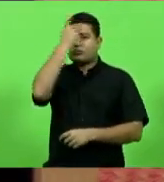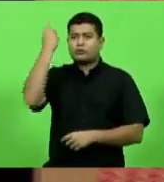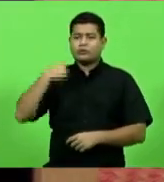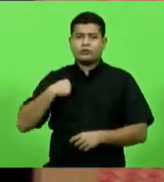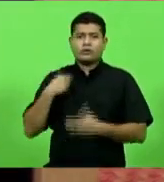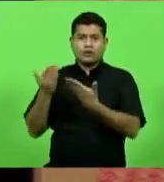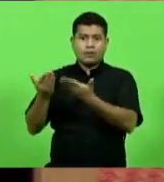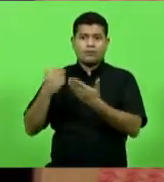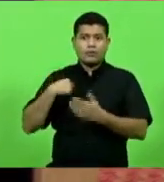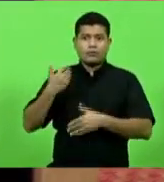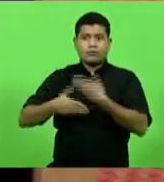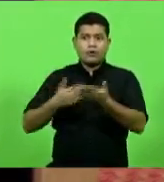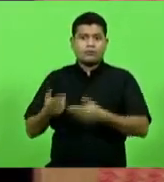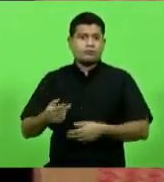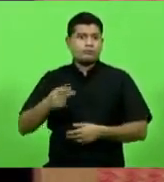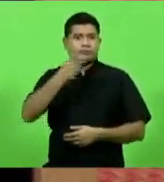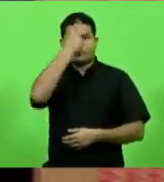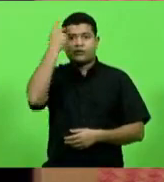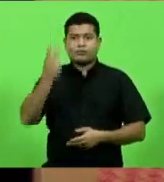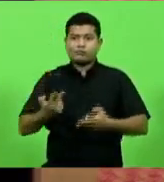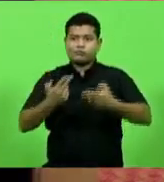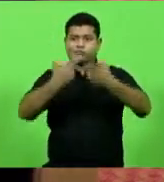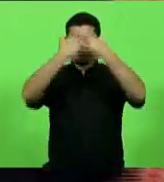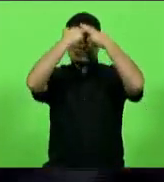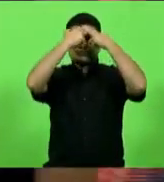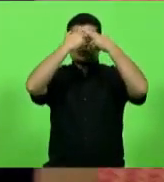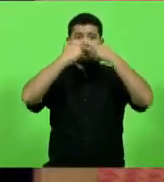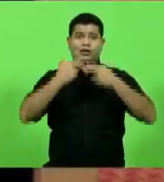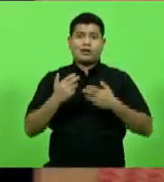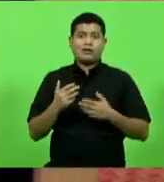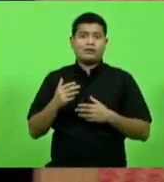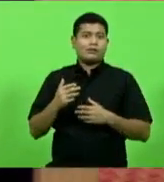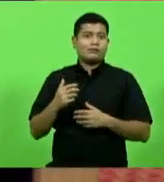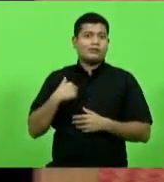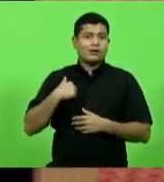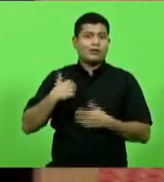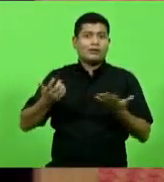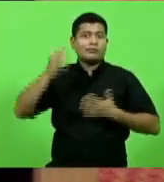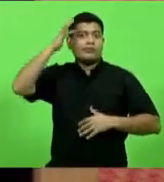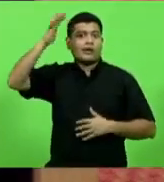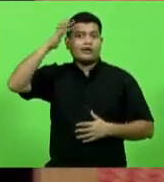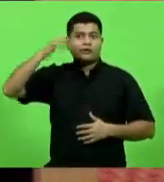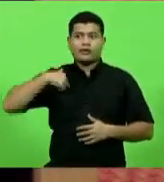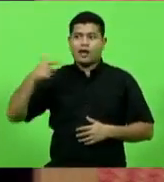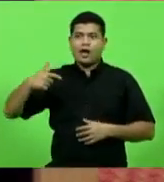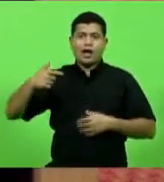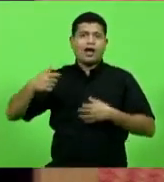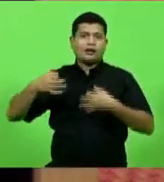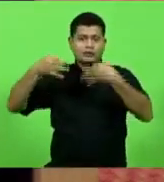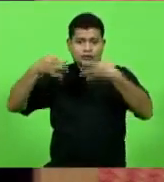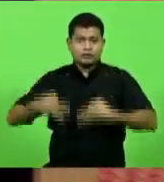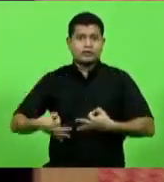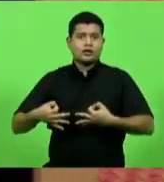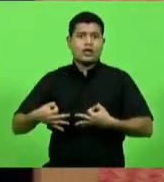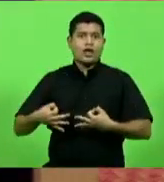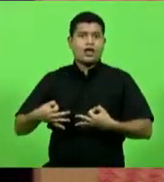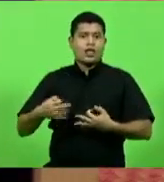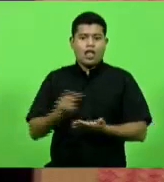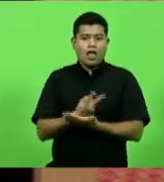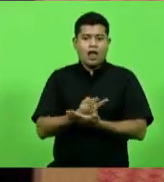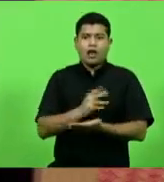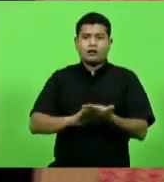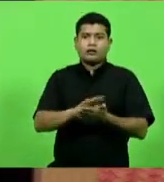intimada e muito mais de algo que não deve, então julga, ouve as provas e se condenar